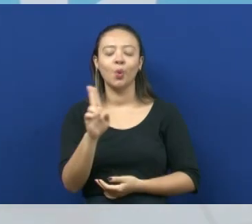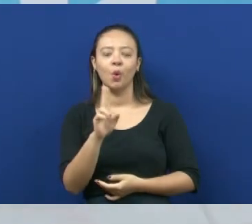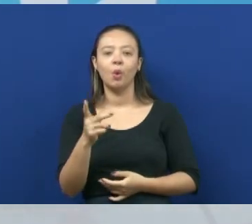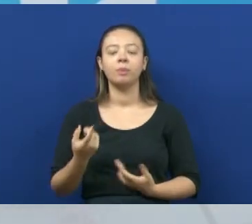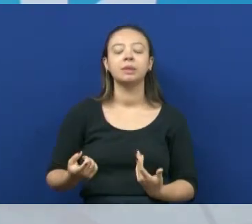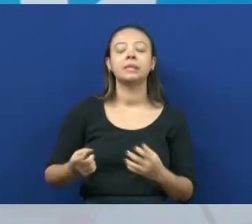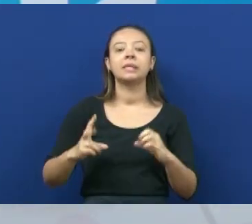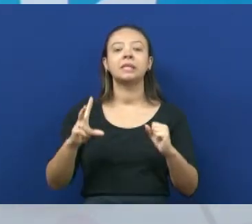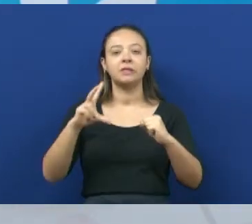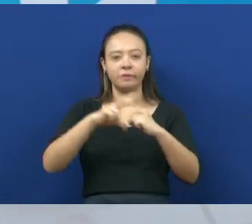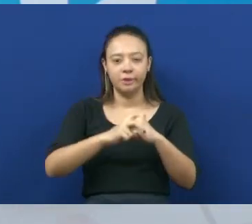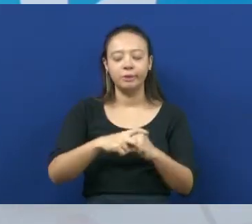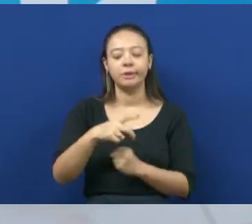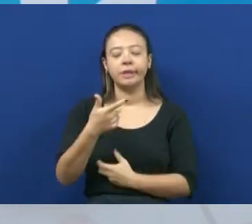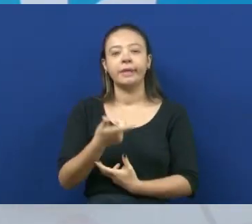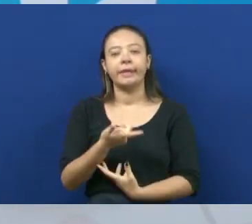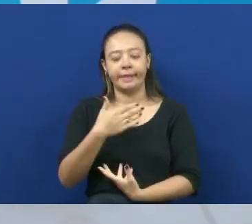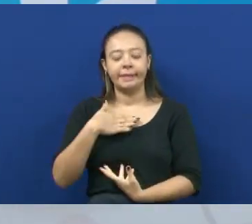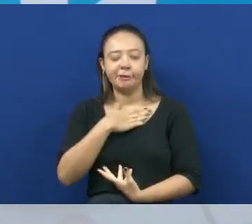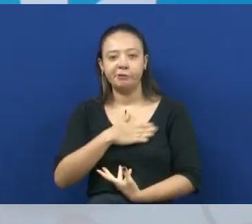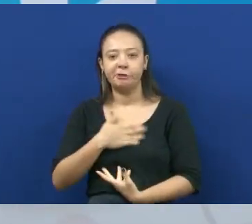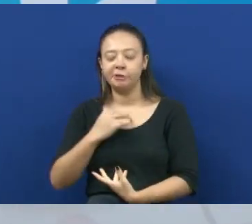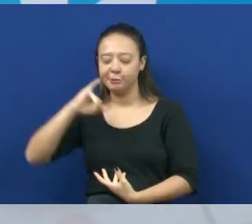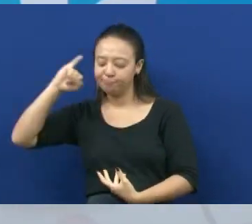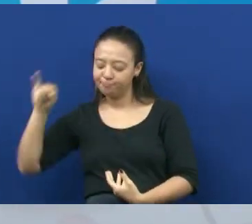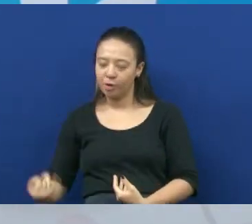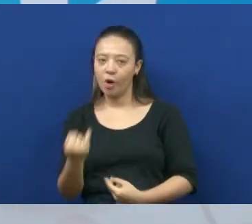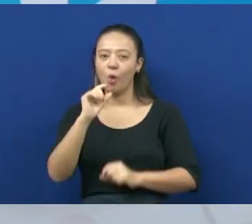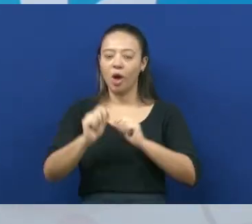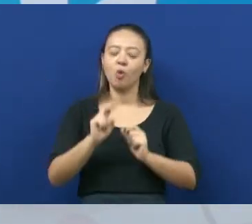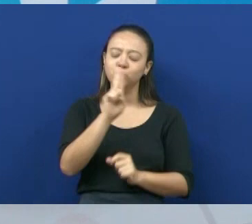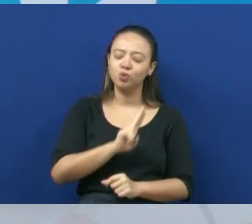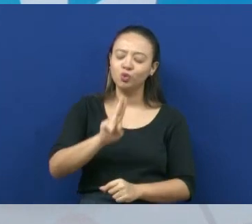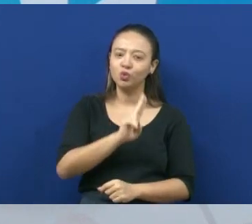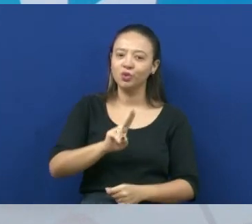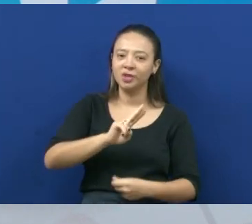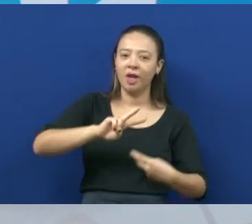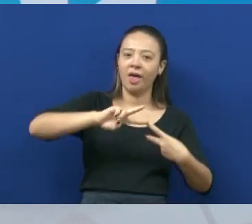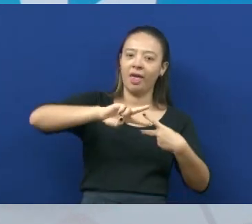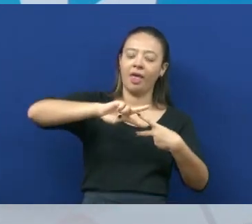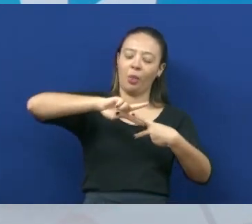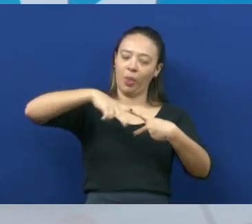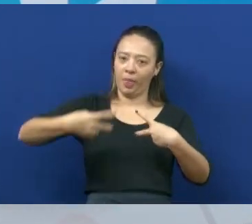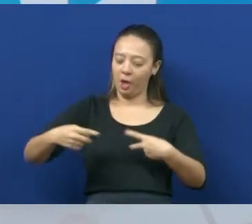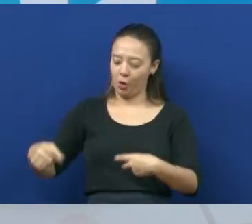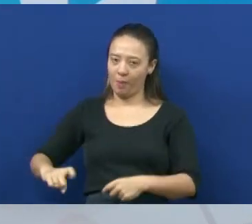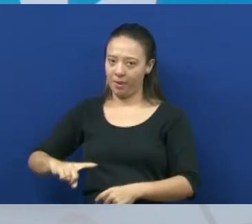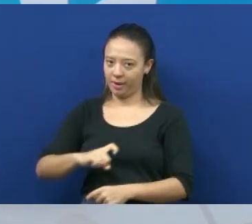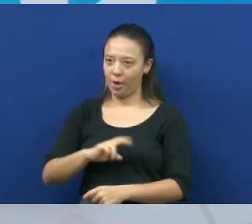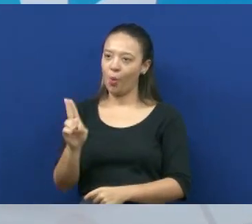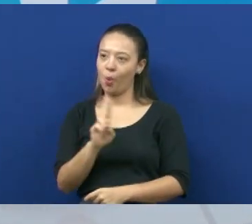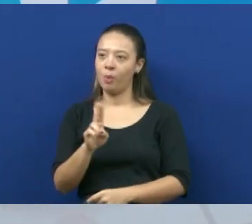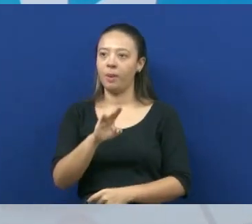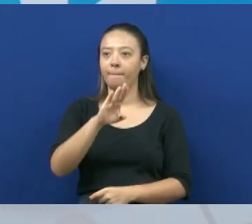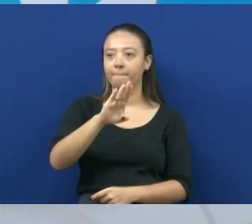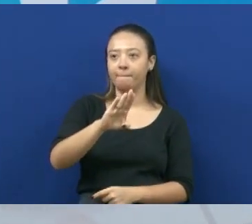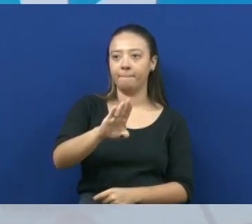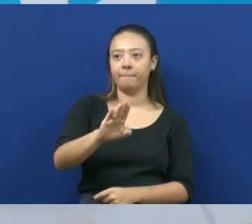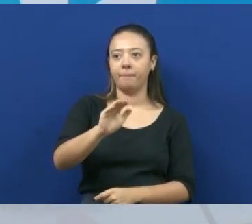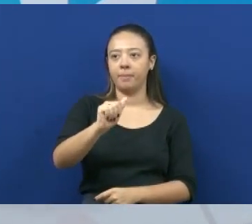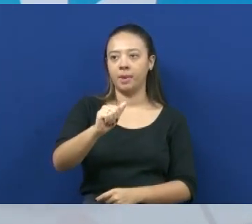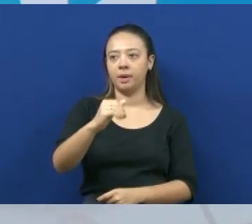se aproveitar do material genético da bactéria de bacteriófago. Olha o que ele vai fazer.